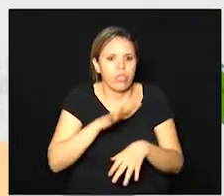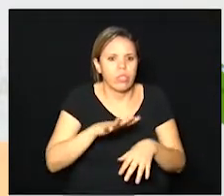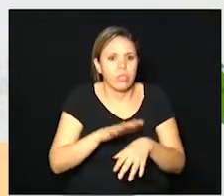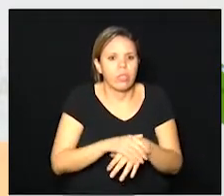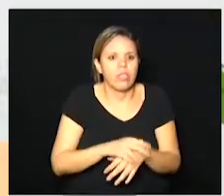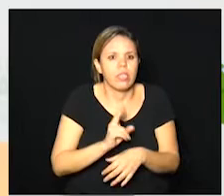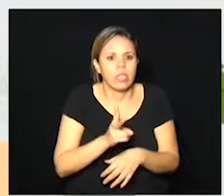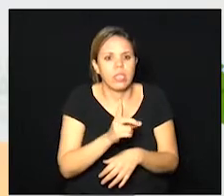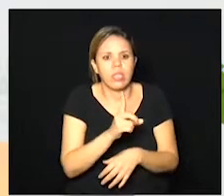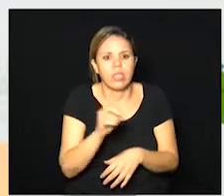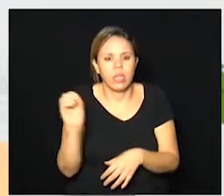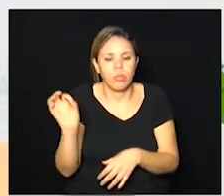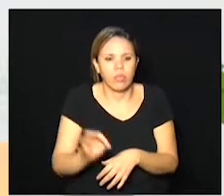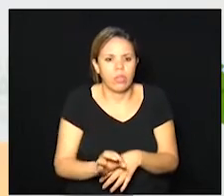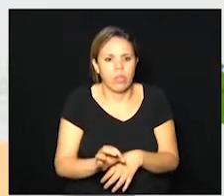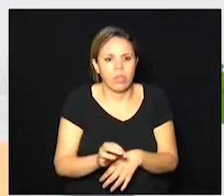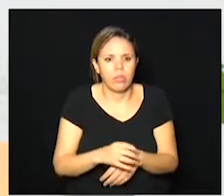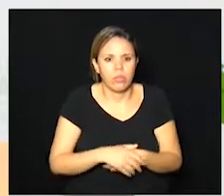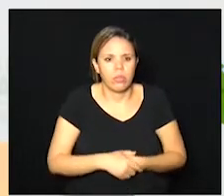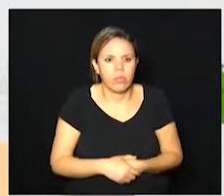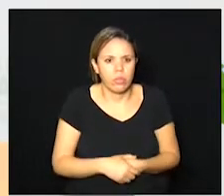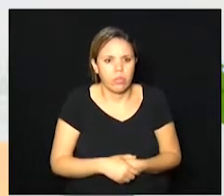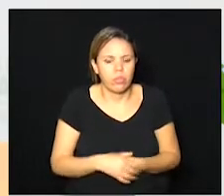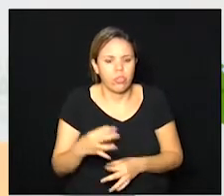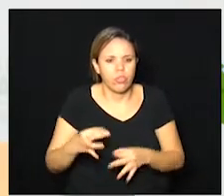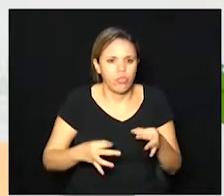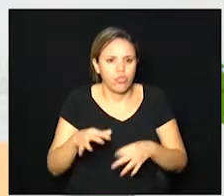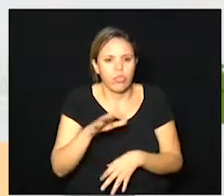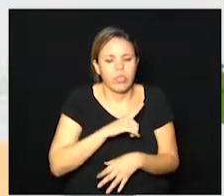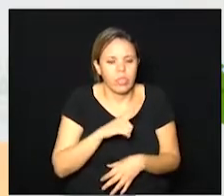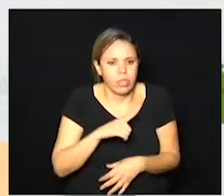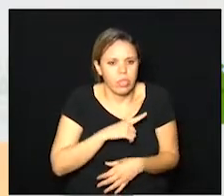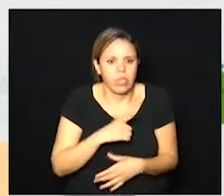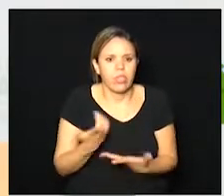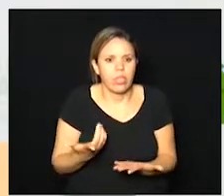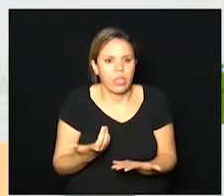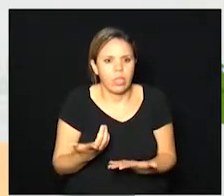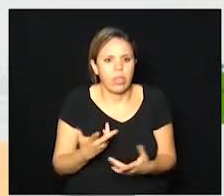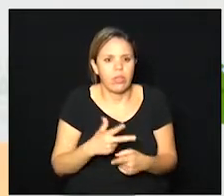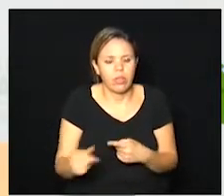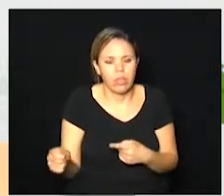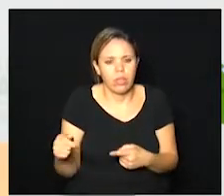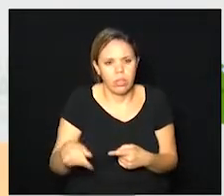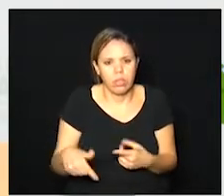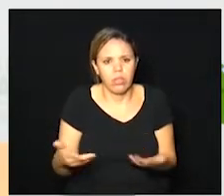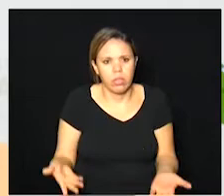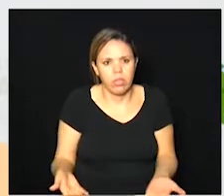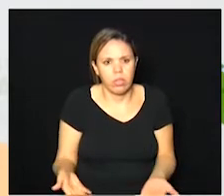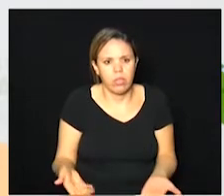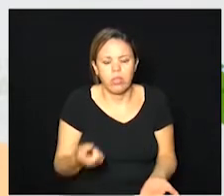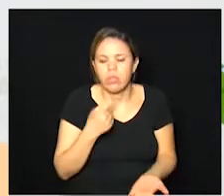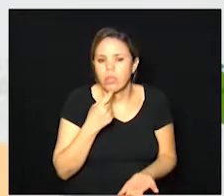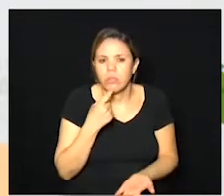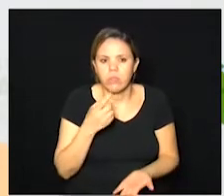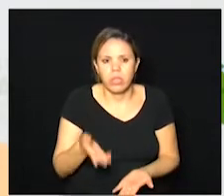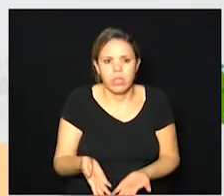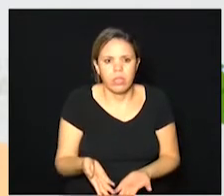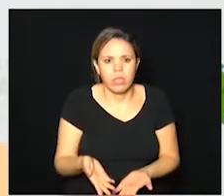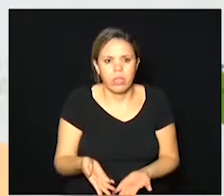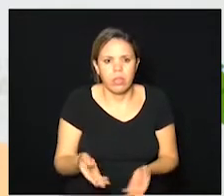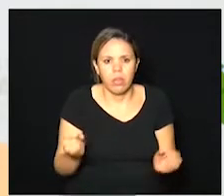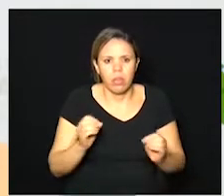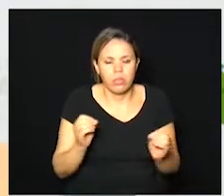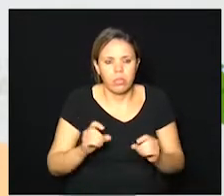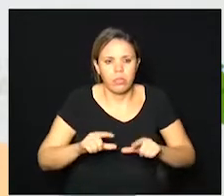100% dos casos a justiça tem dado ganho de causa no nosso caso em Campinas nenhuma